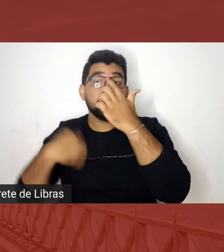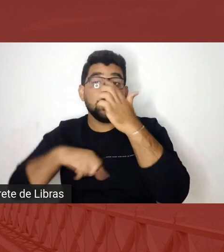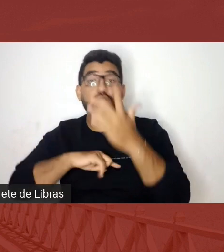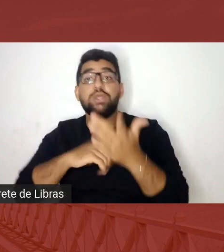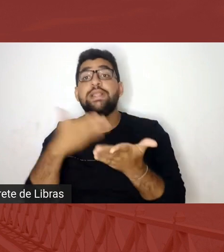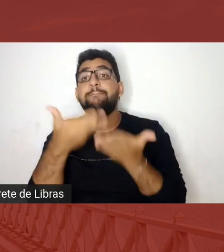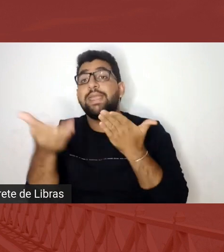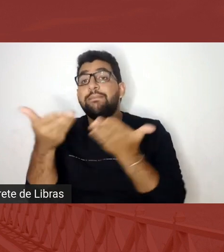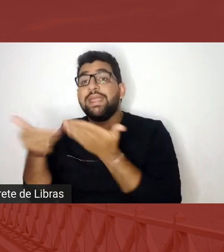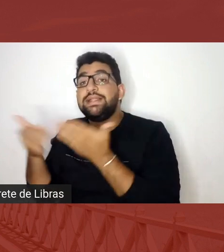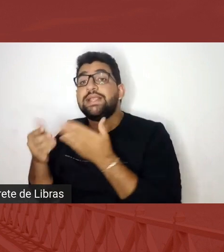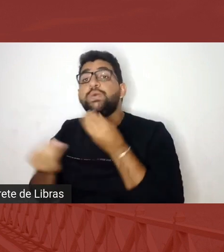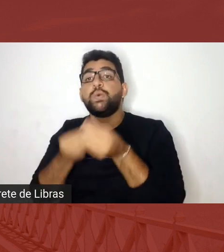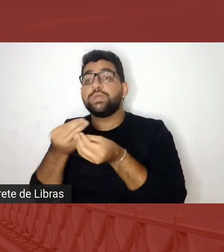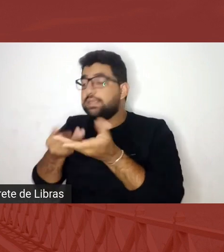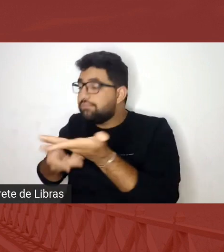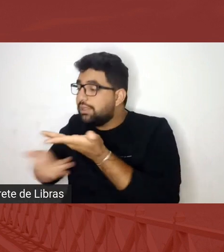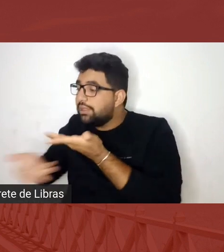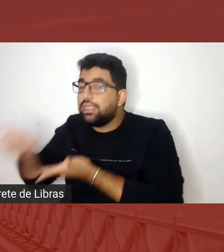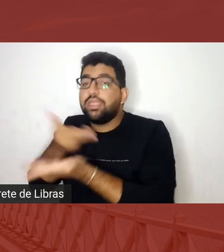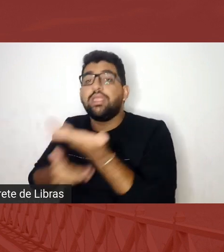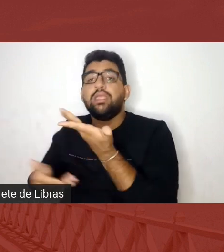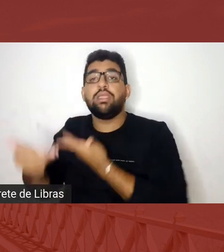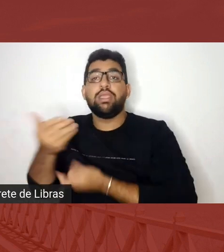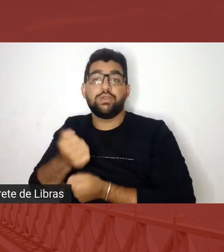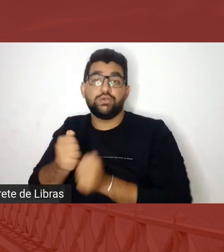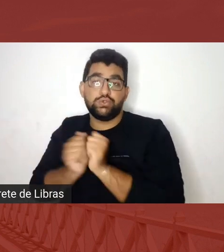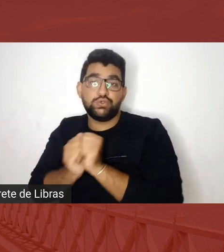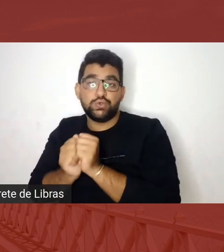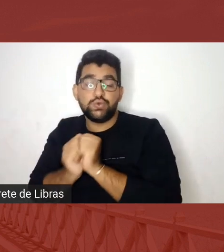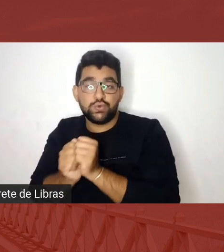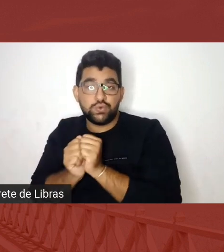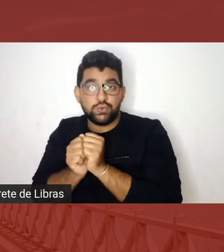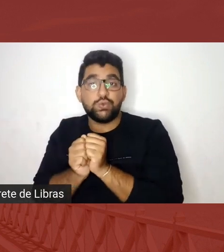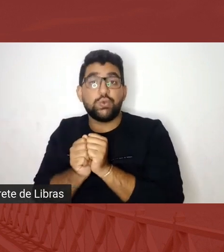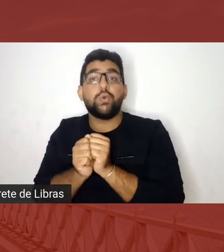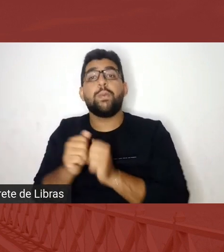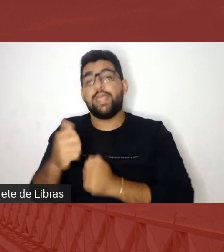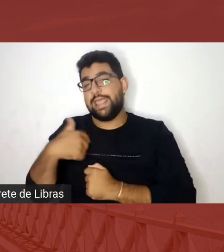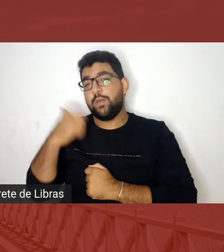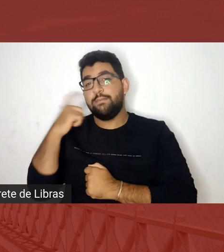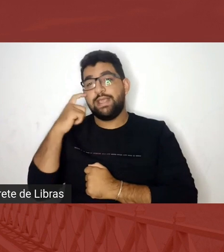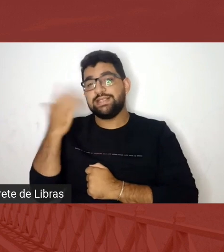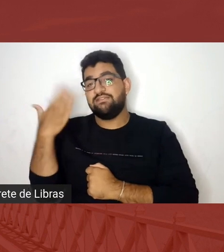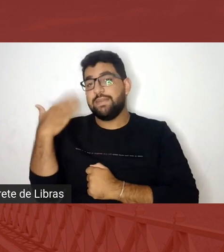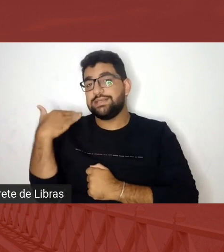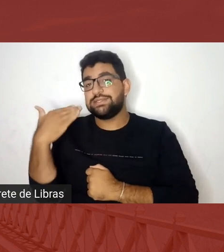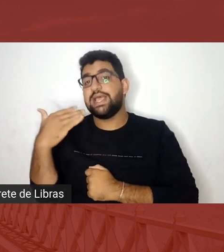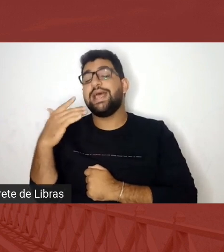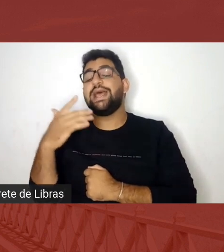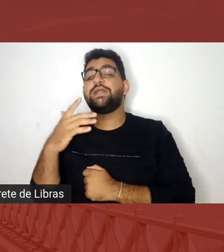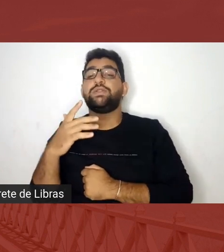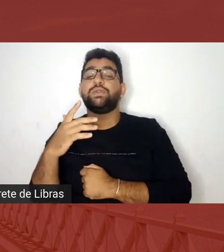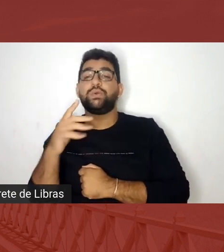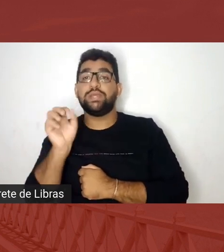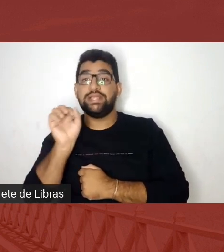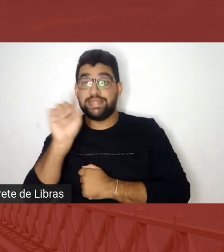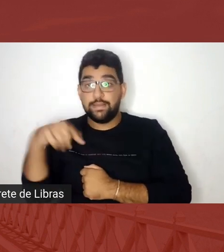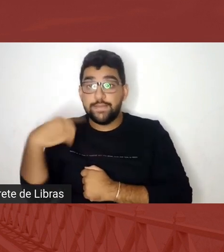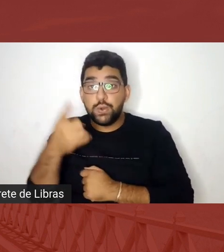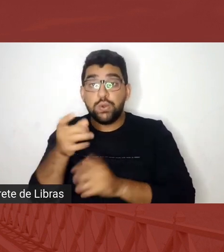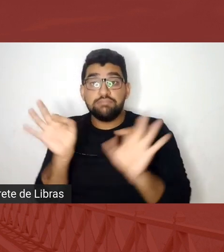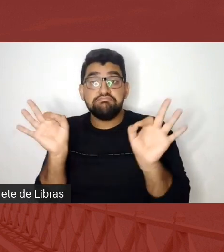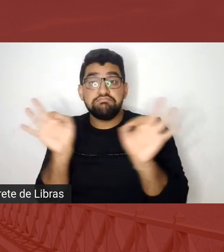convívio, até a questão, eu pensava que depois que terminasse essa questão